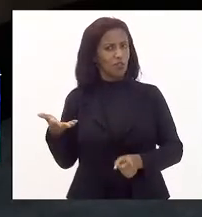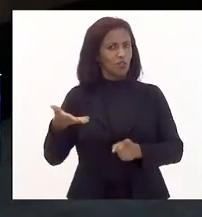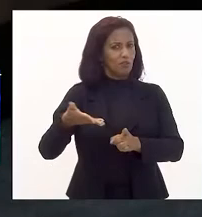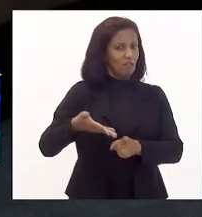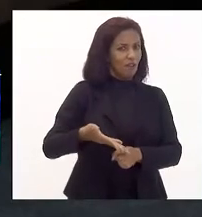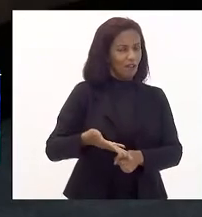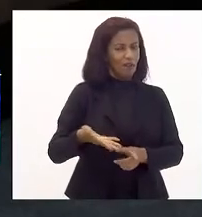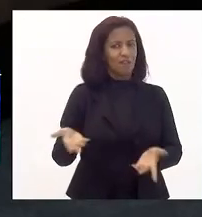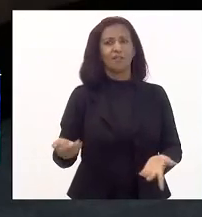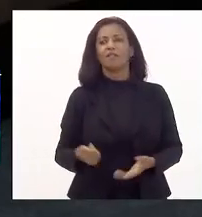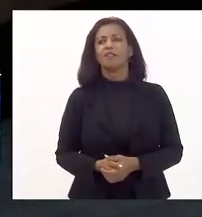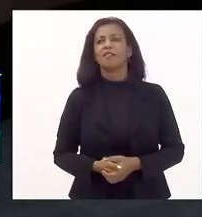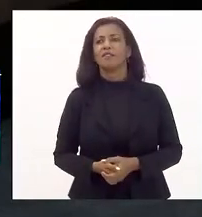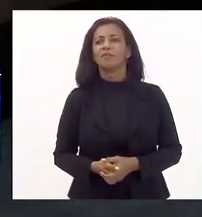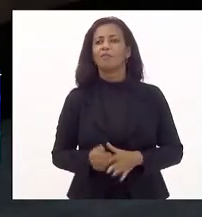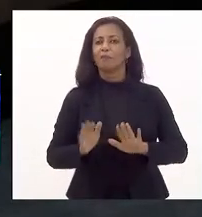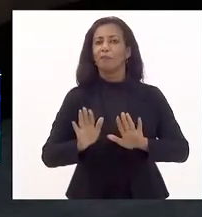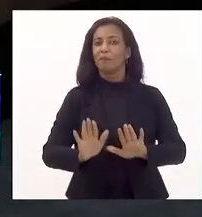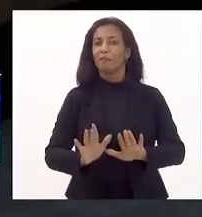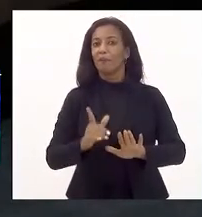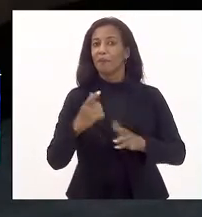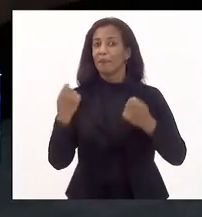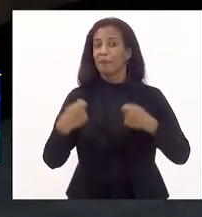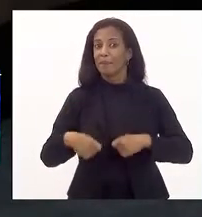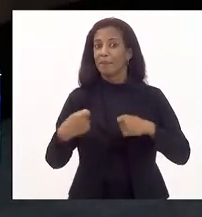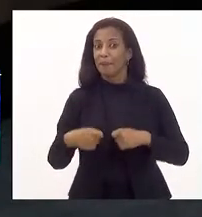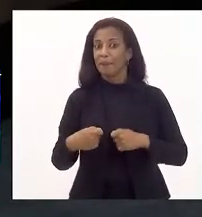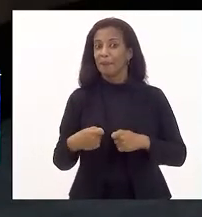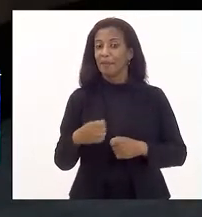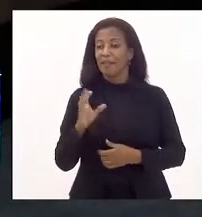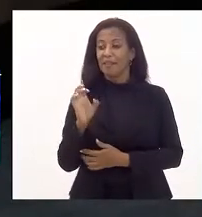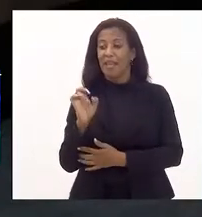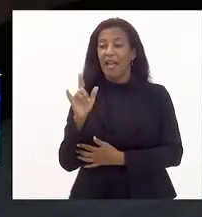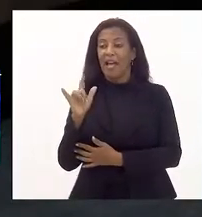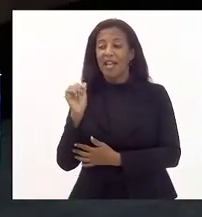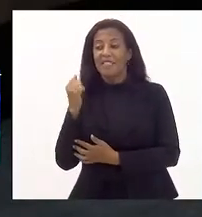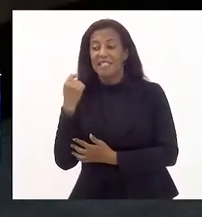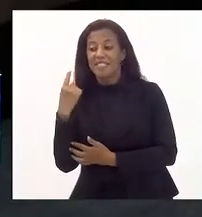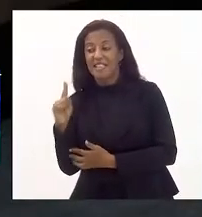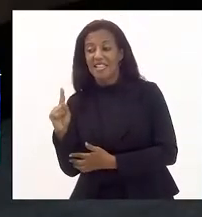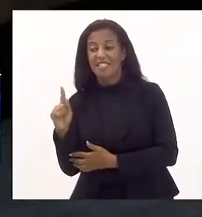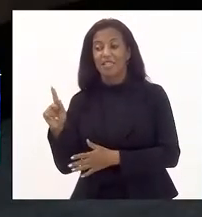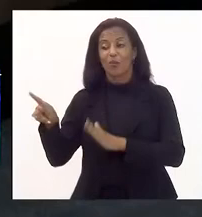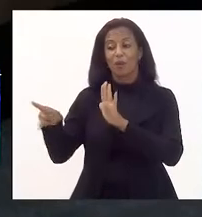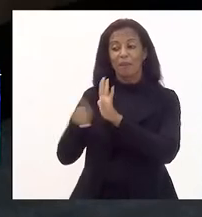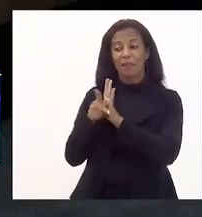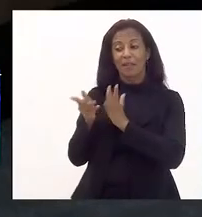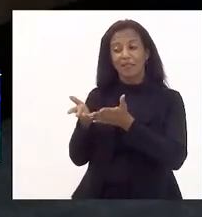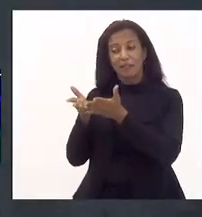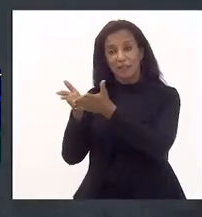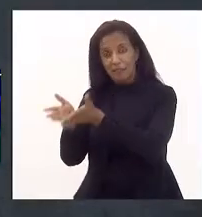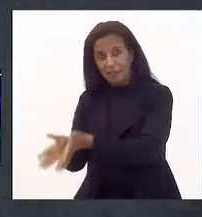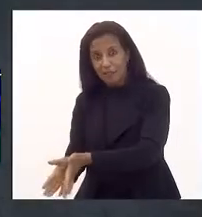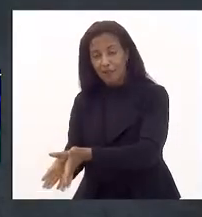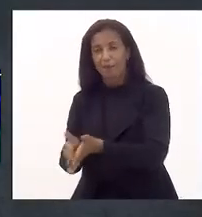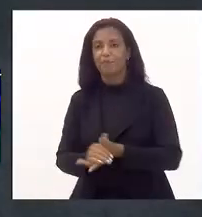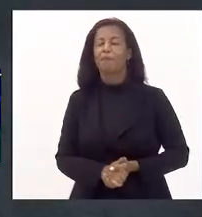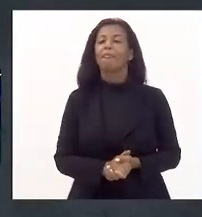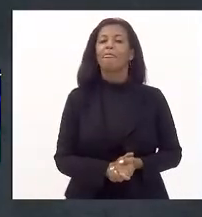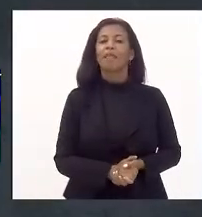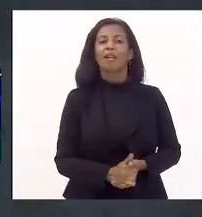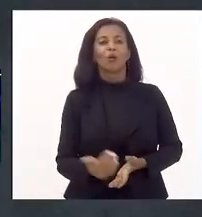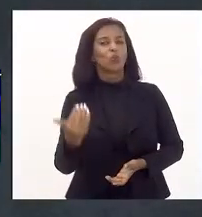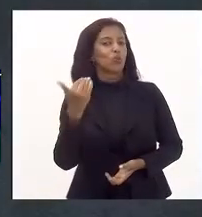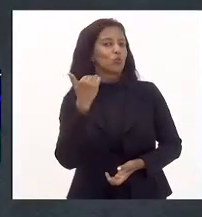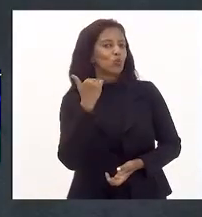que nós estamos fazendo. Mas a gente tem que dar à César o que é de César, presidente. Senhor presidente, os bancos